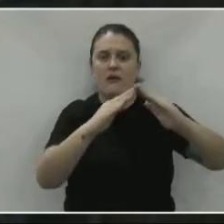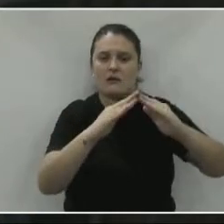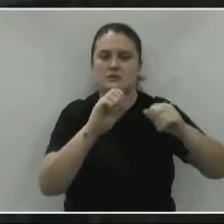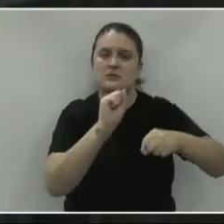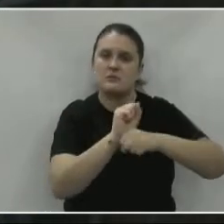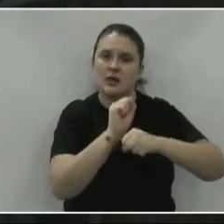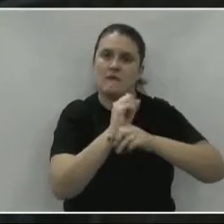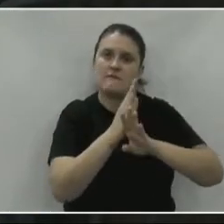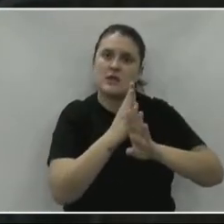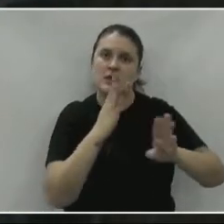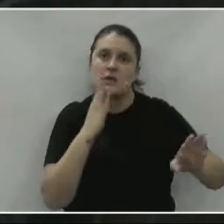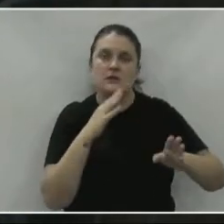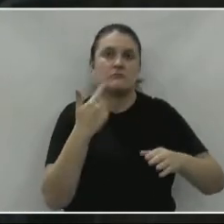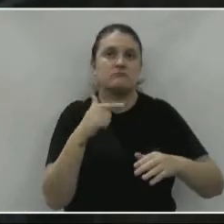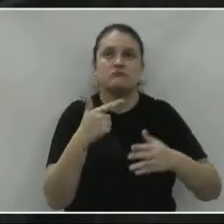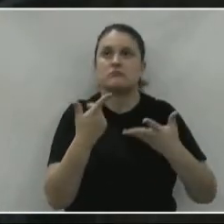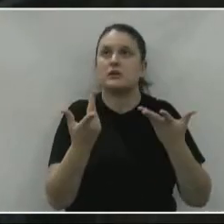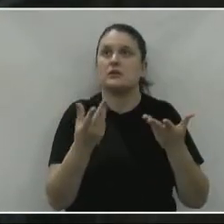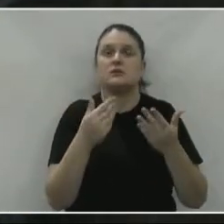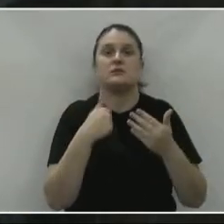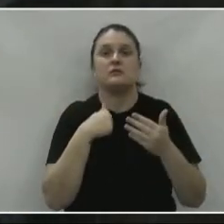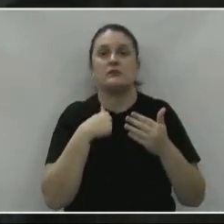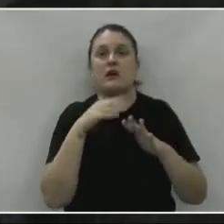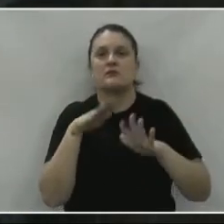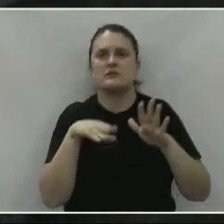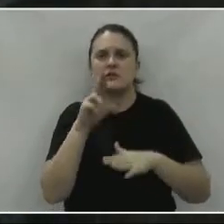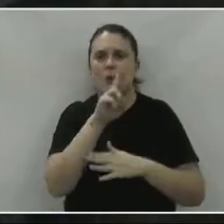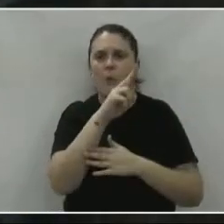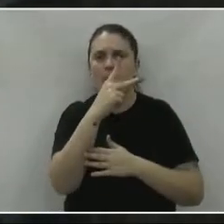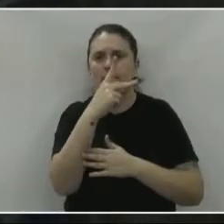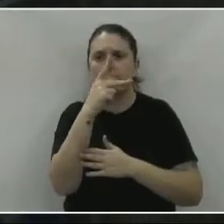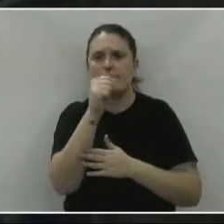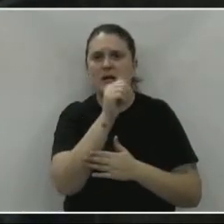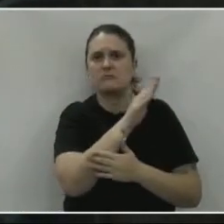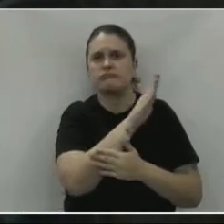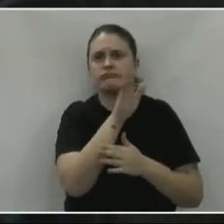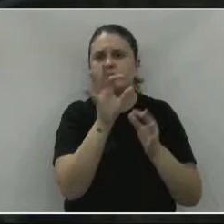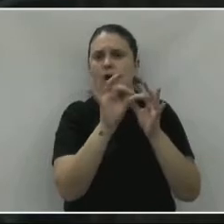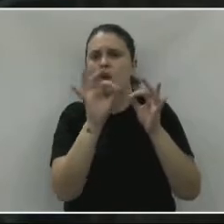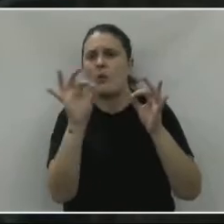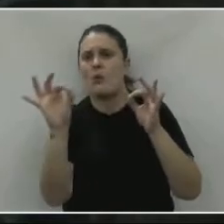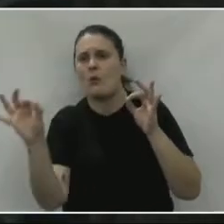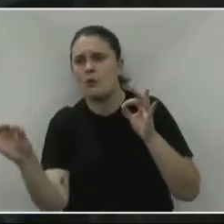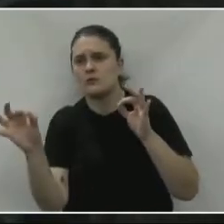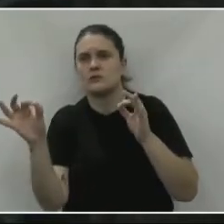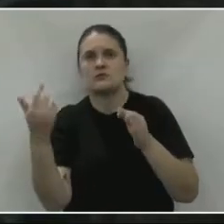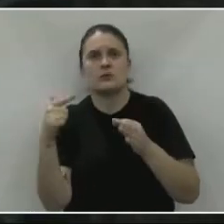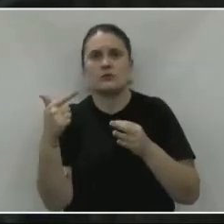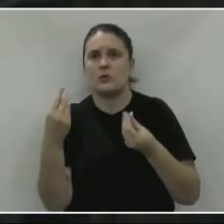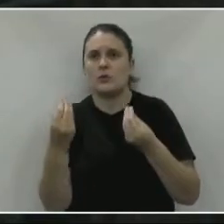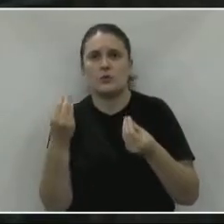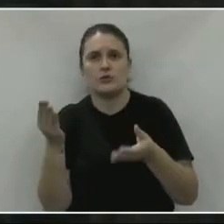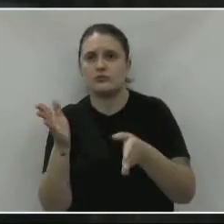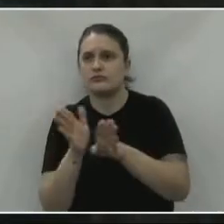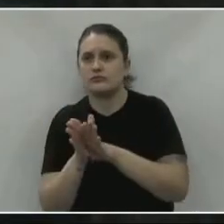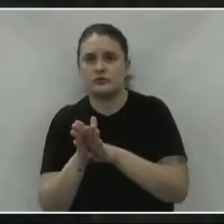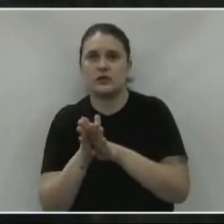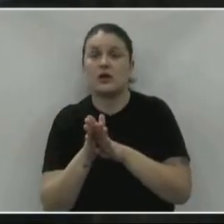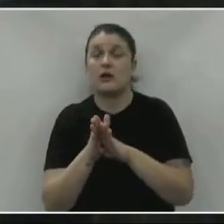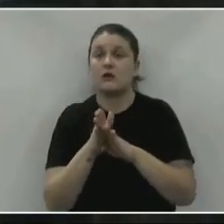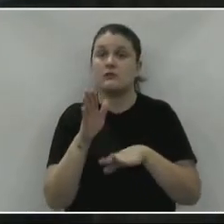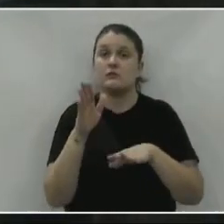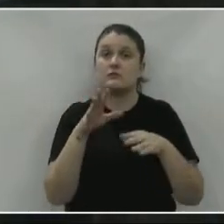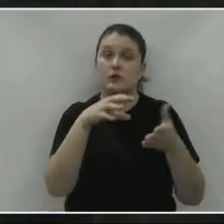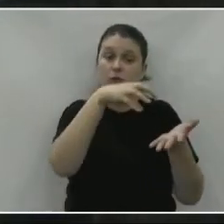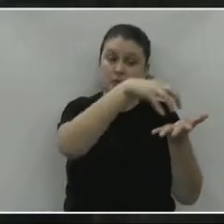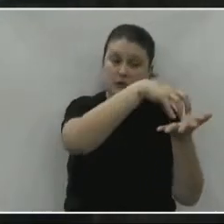até chegar aí no UPA, na cidade, sabendo o tamanho que é o bairro São Cristóvão e os bairros ali que